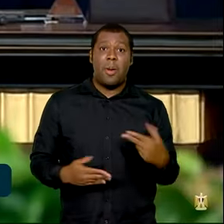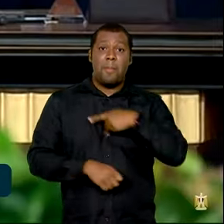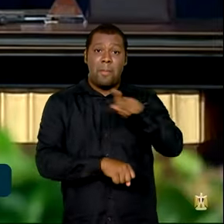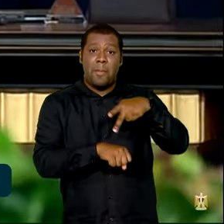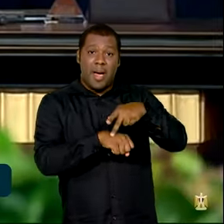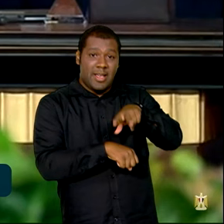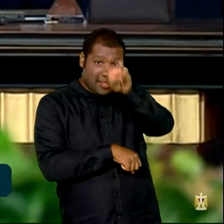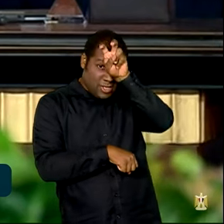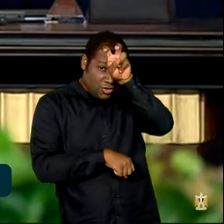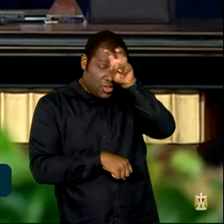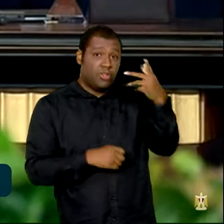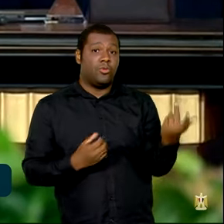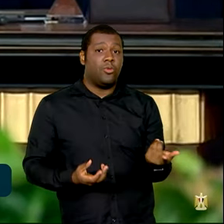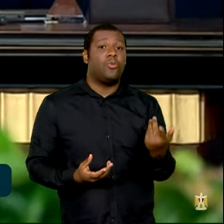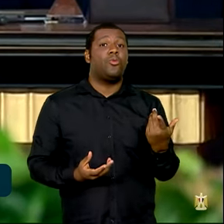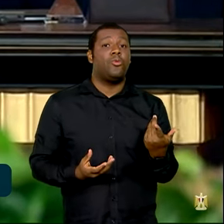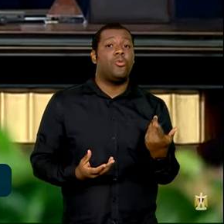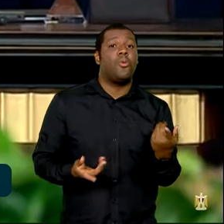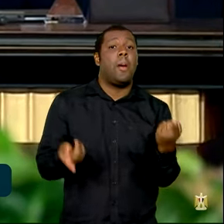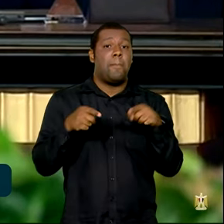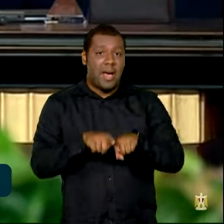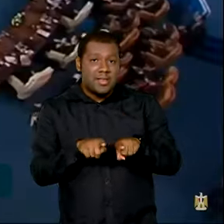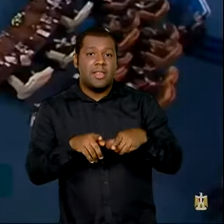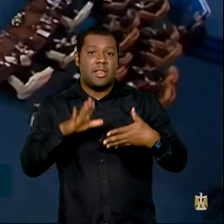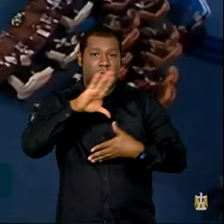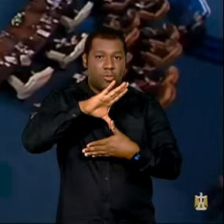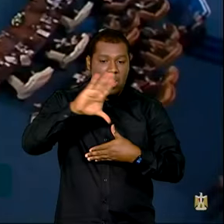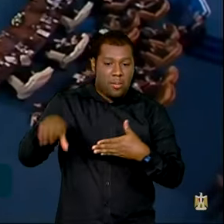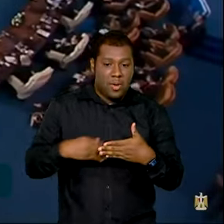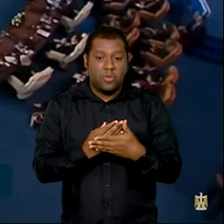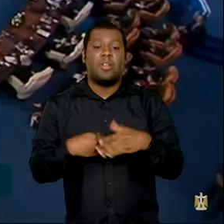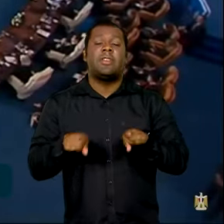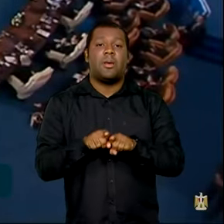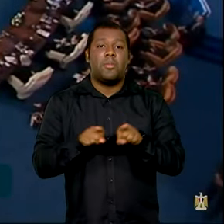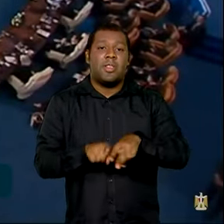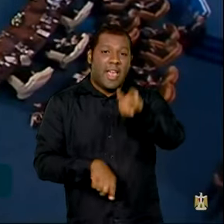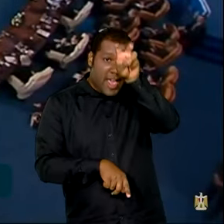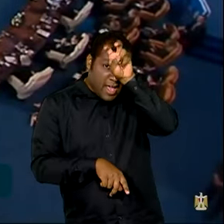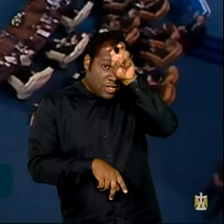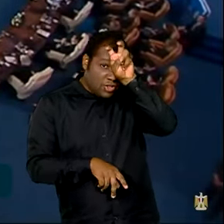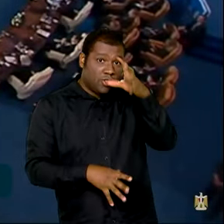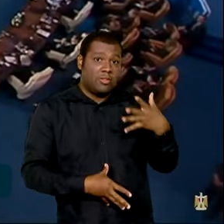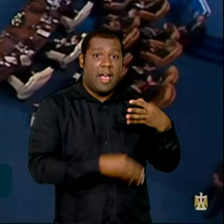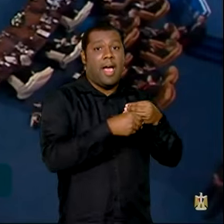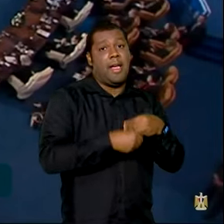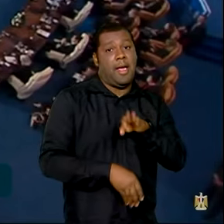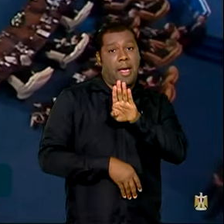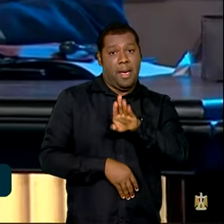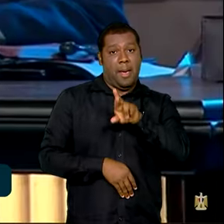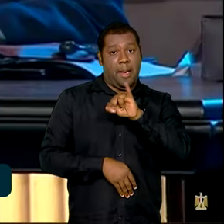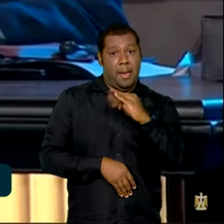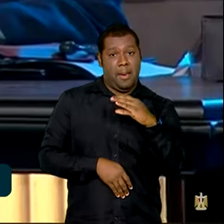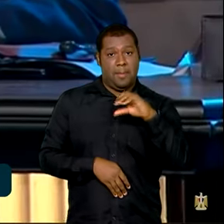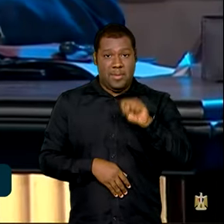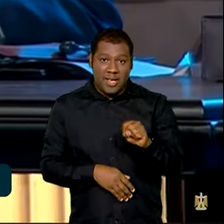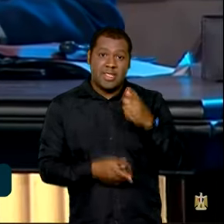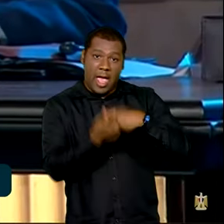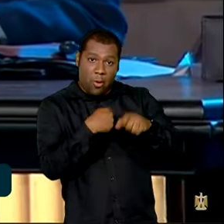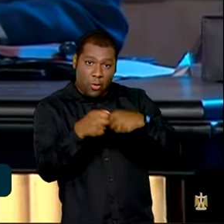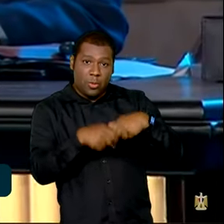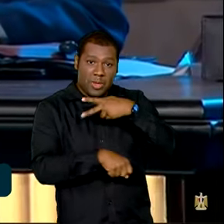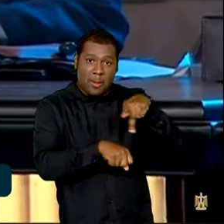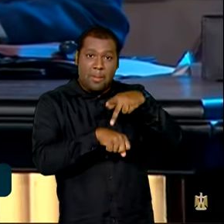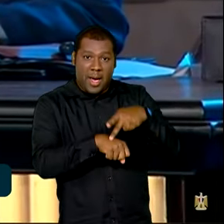O Egito também está entre os países recém-integrados ao BRICS, bloco que reúne economias emergentes, como o Brasil,